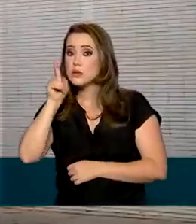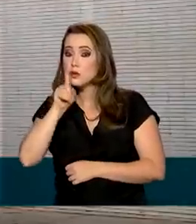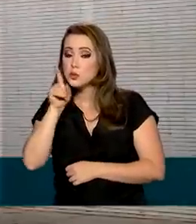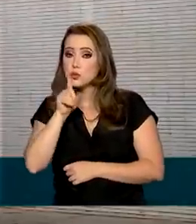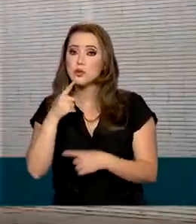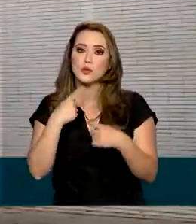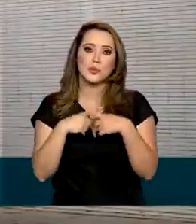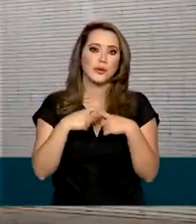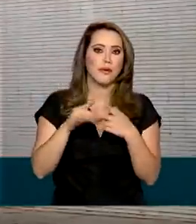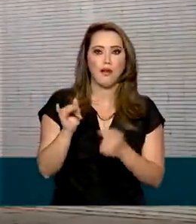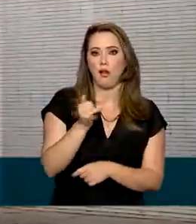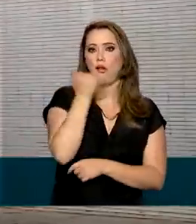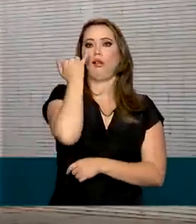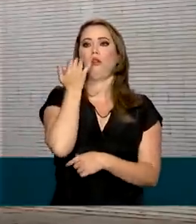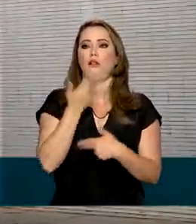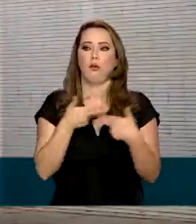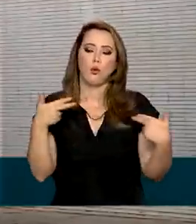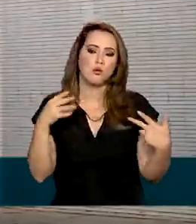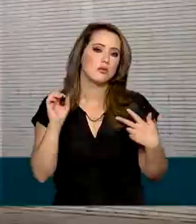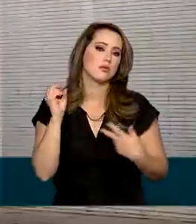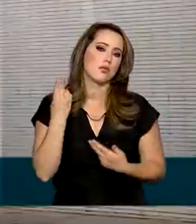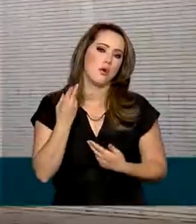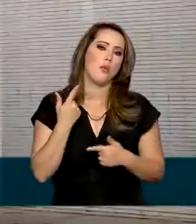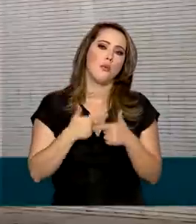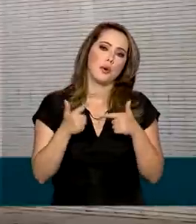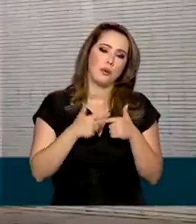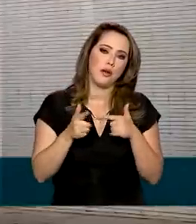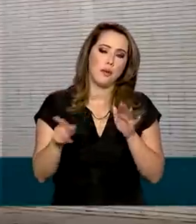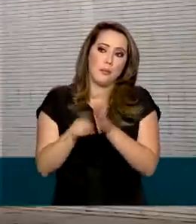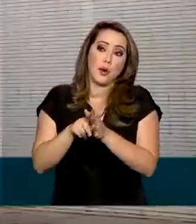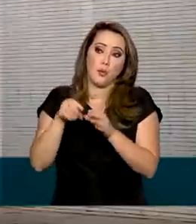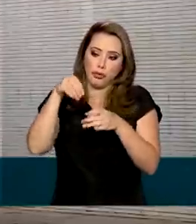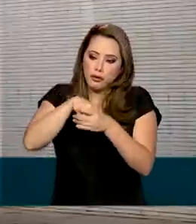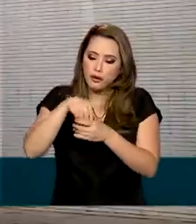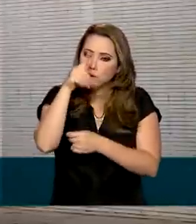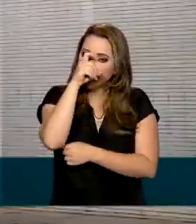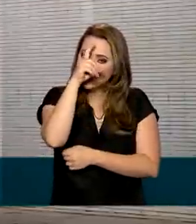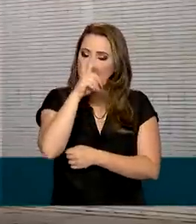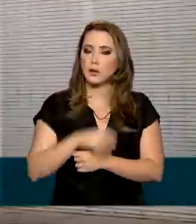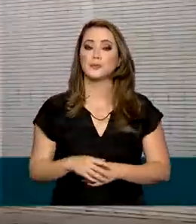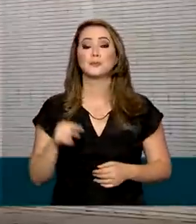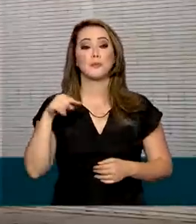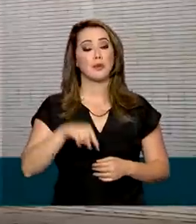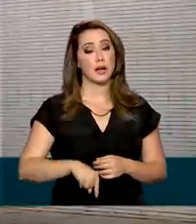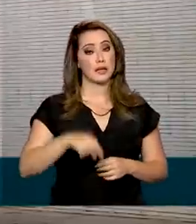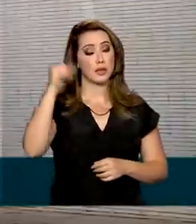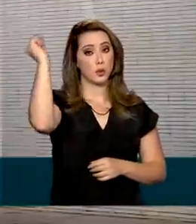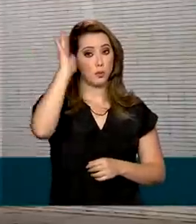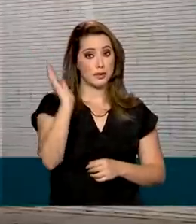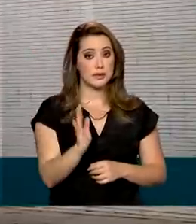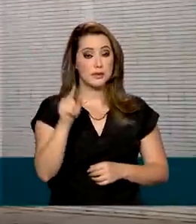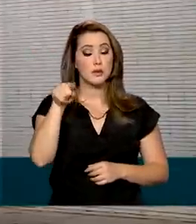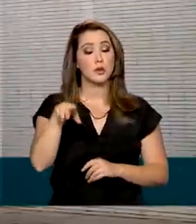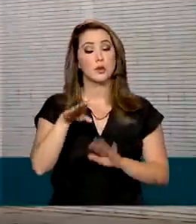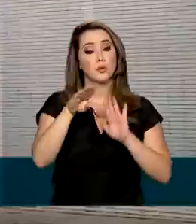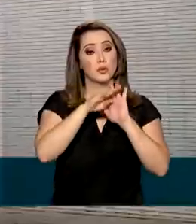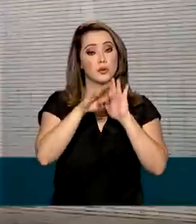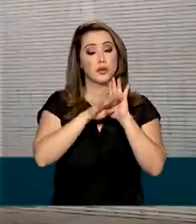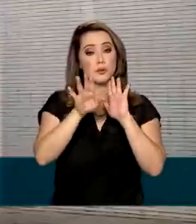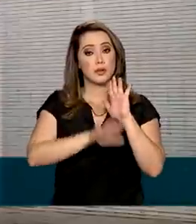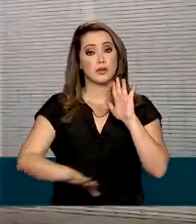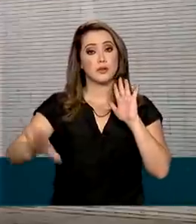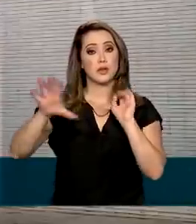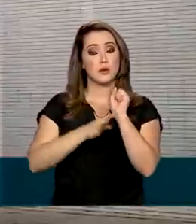vítimas de eventos adversos ou incidentes. No Brasil, o Programa Nacional de Segurança do Paciente foi